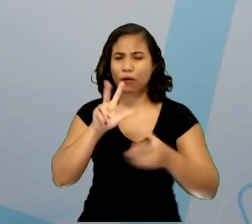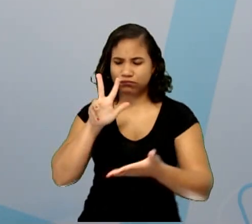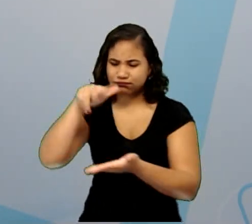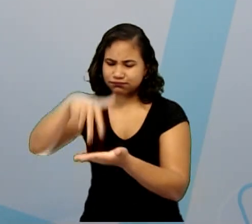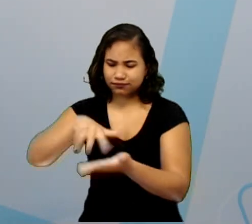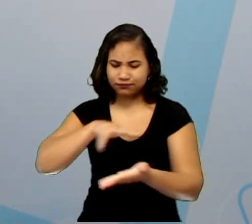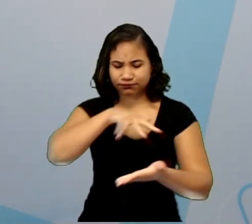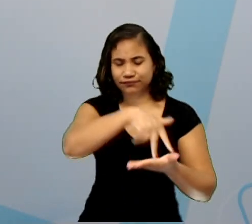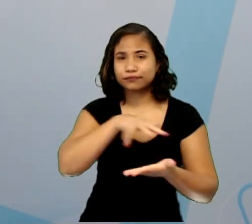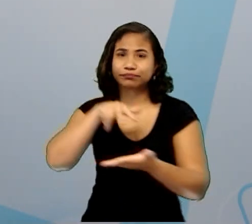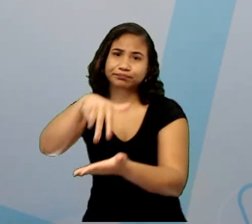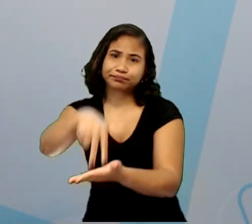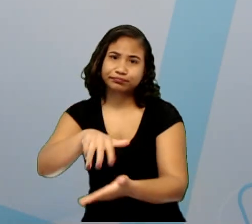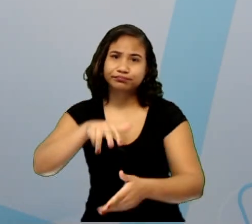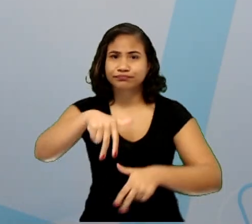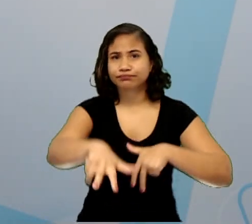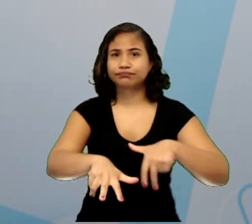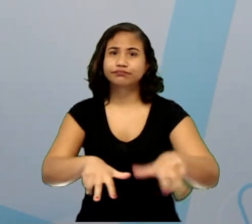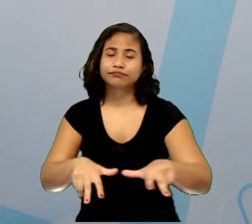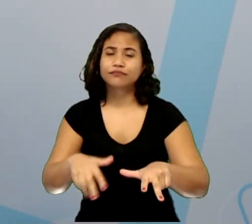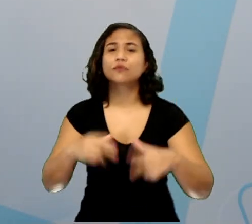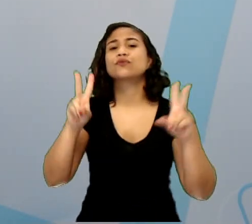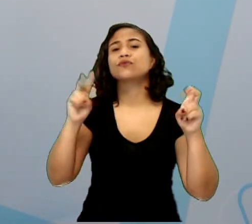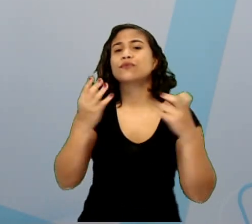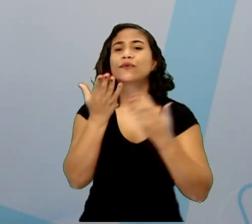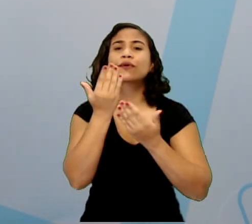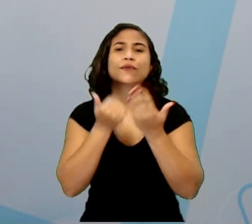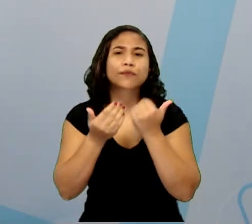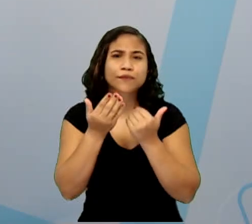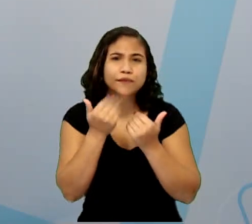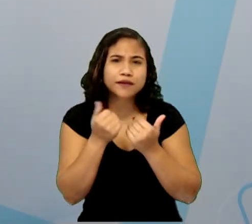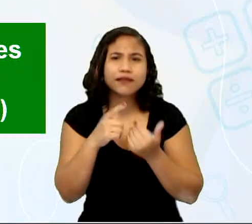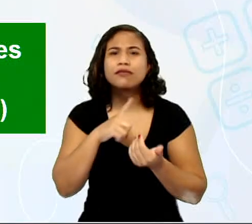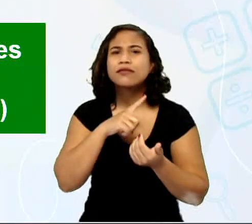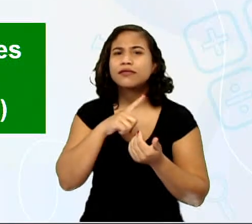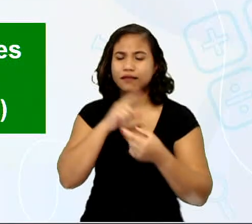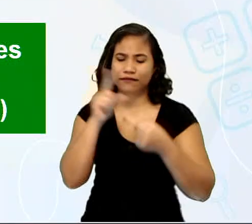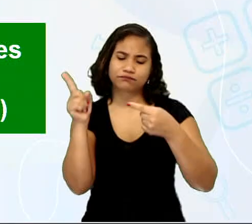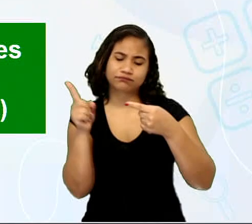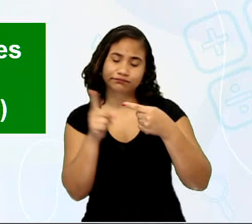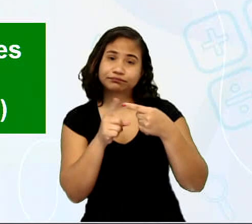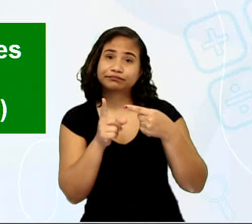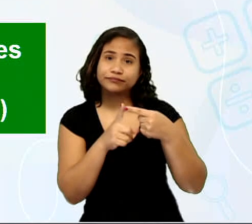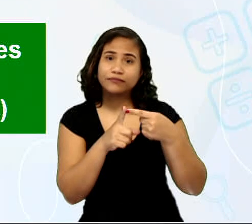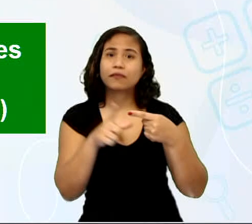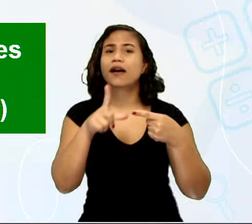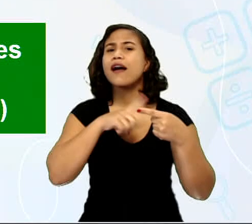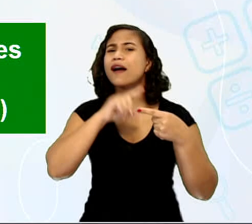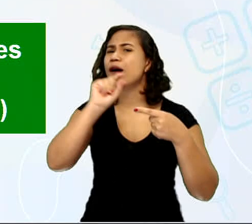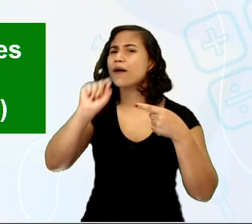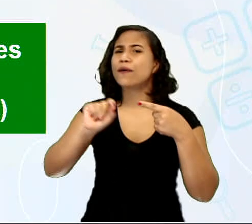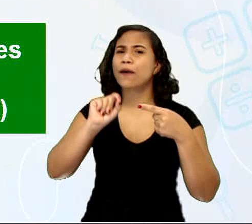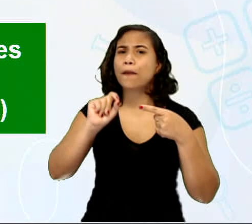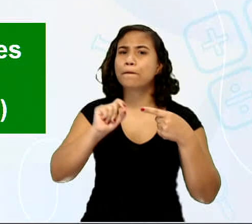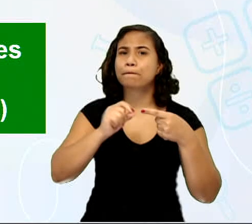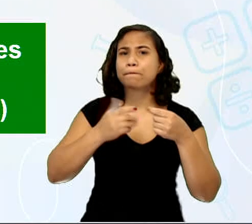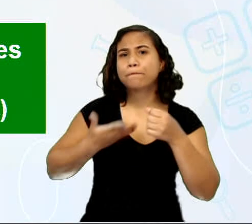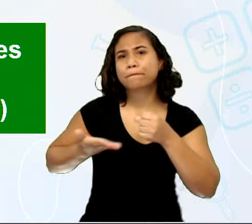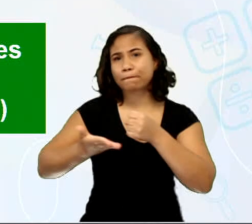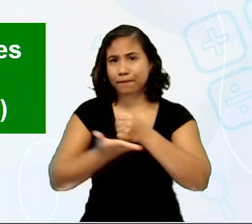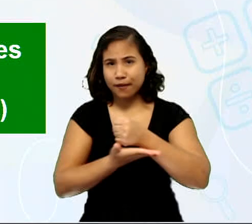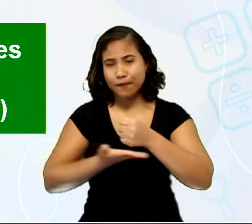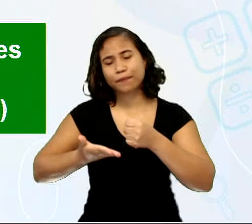em relação à sua alimentação. Existem consumidores que são os consumidores primários,